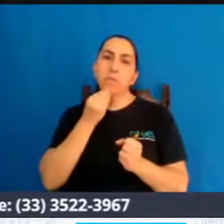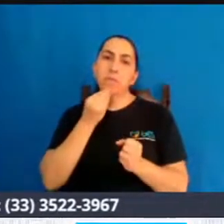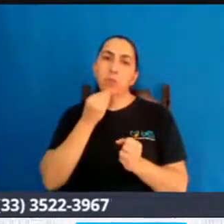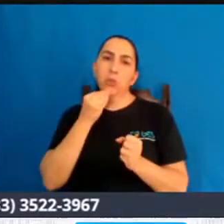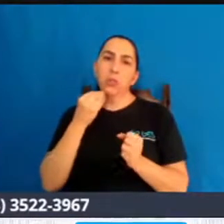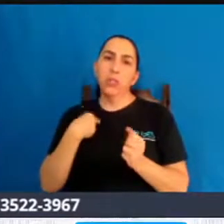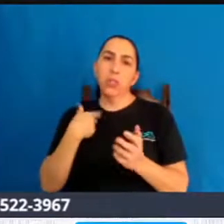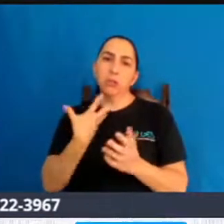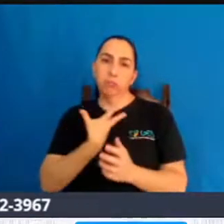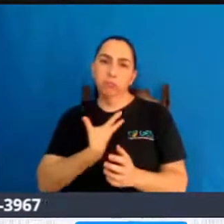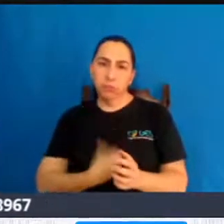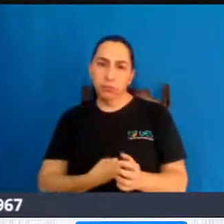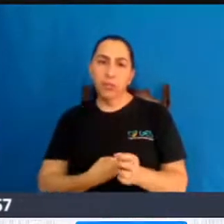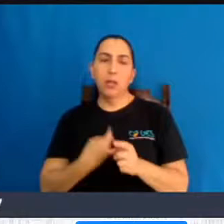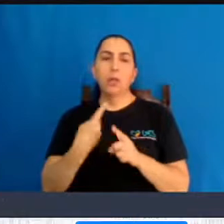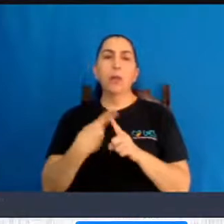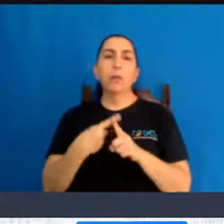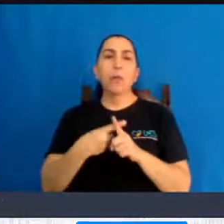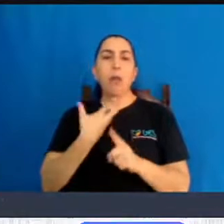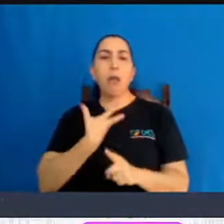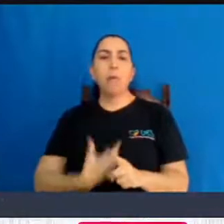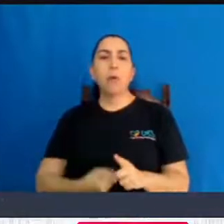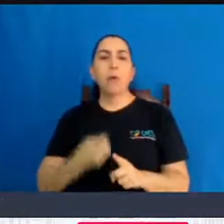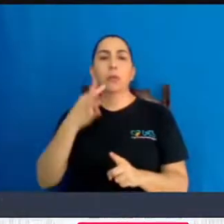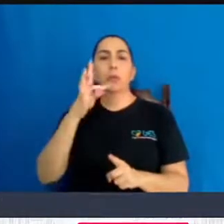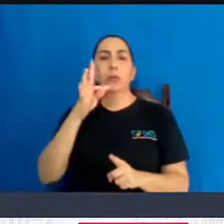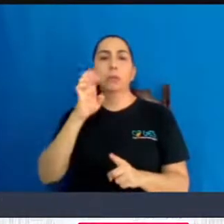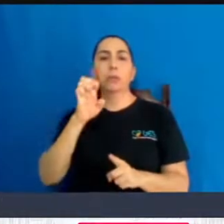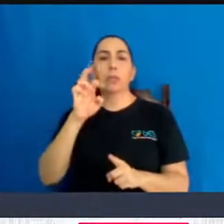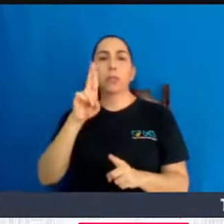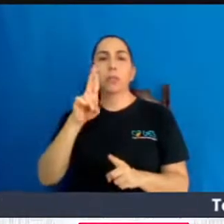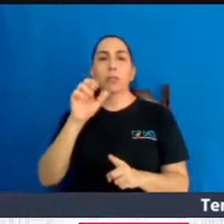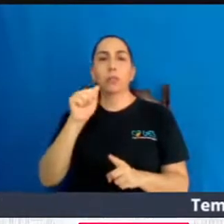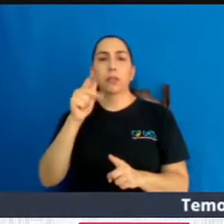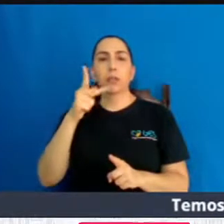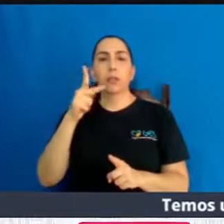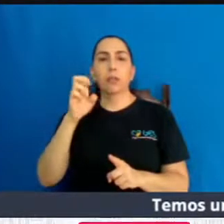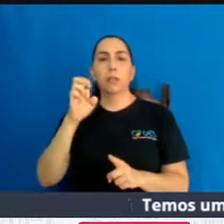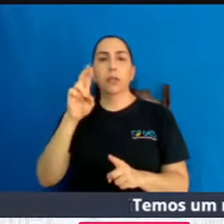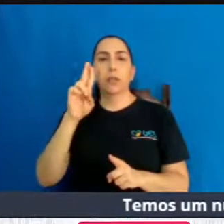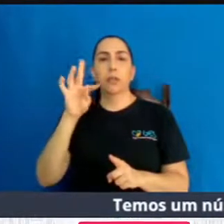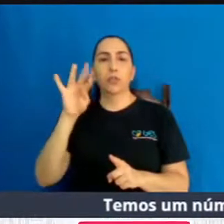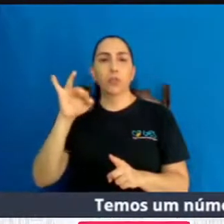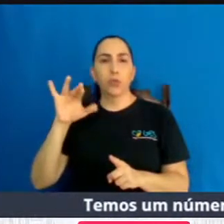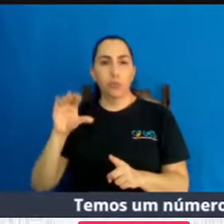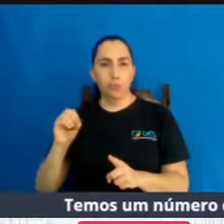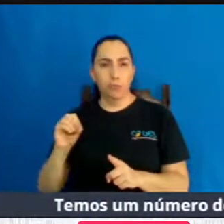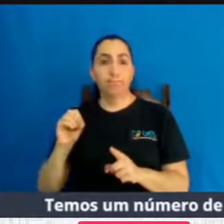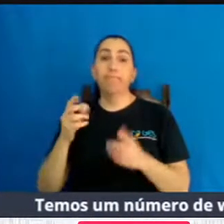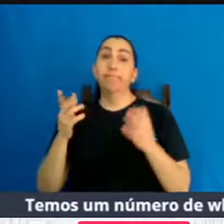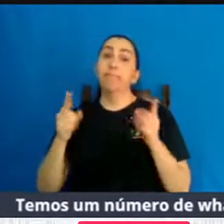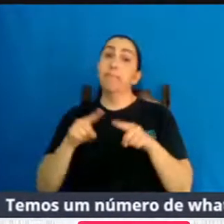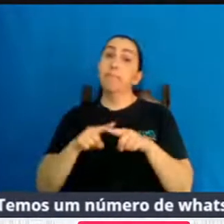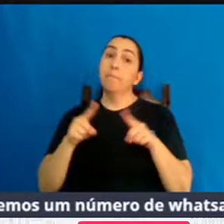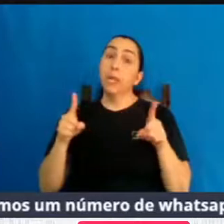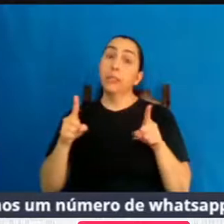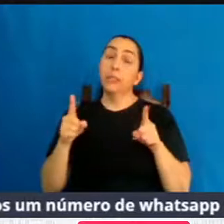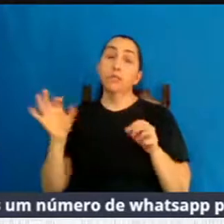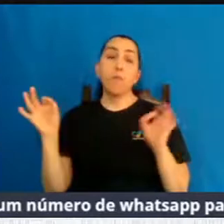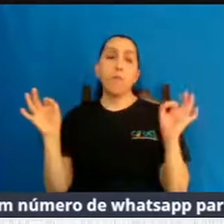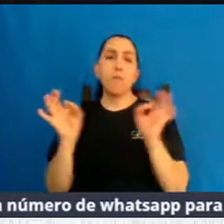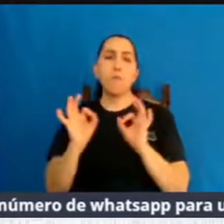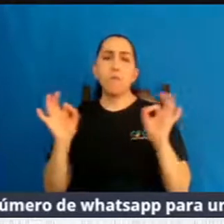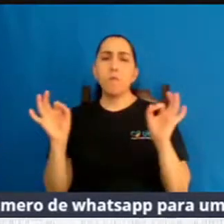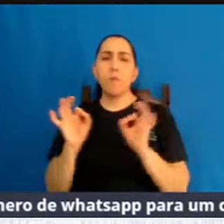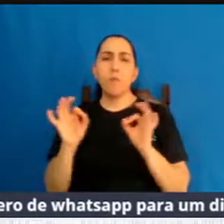a possibilidade de se fazer. no caso específico, né, há informações de que não havia risco